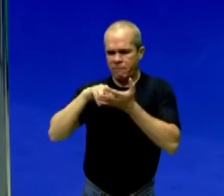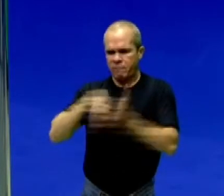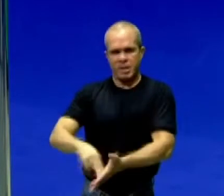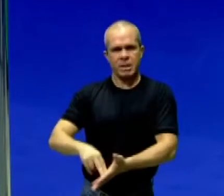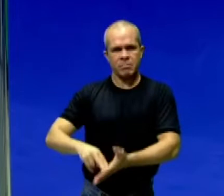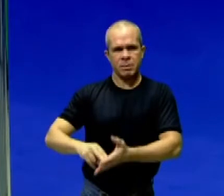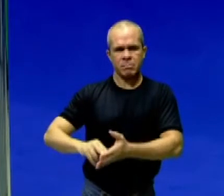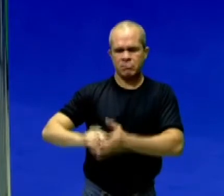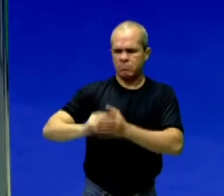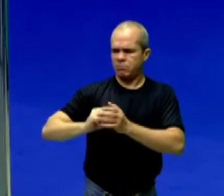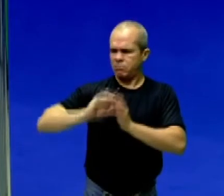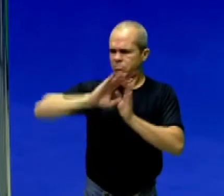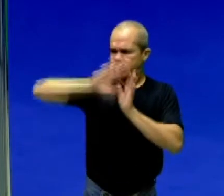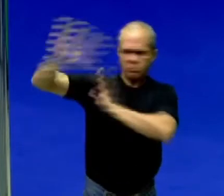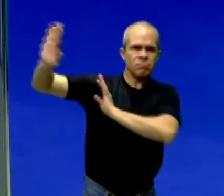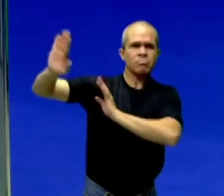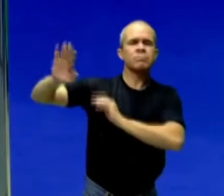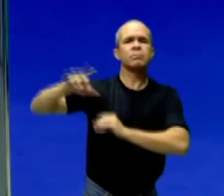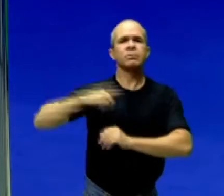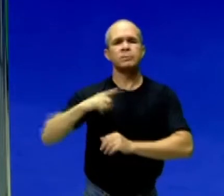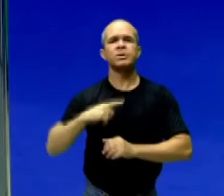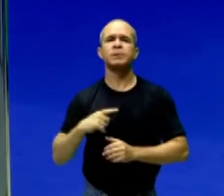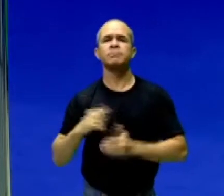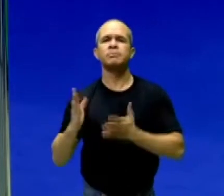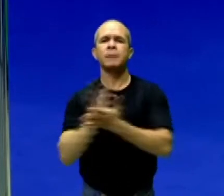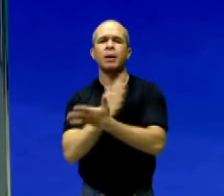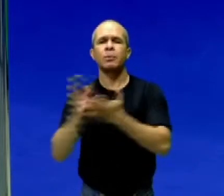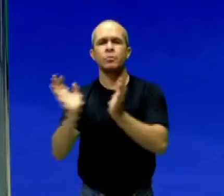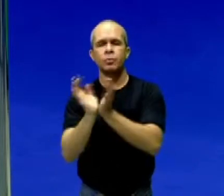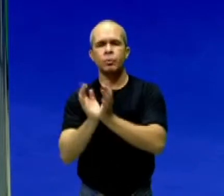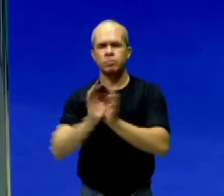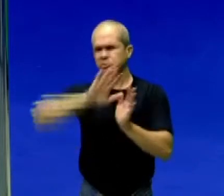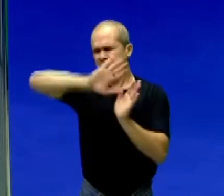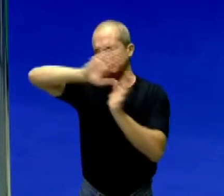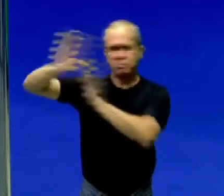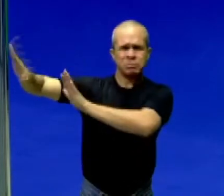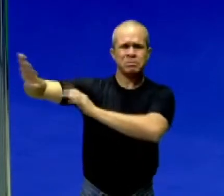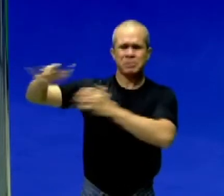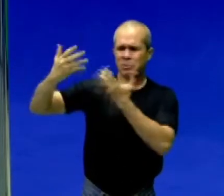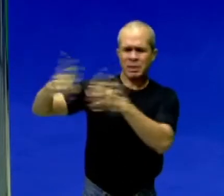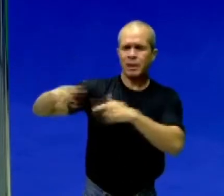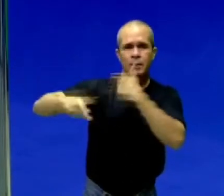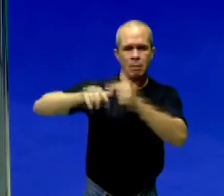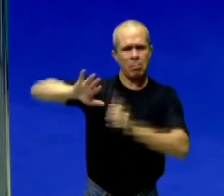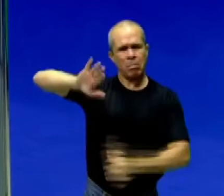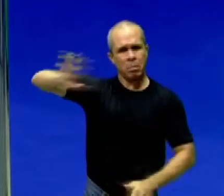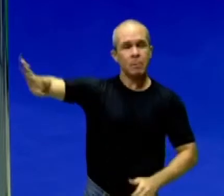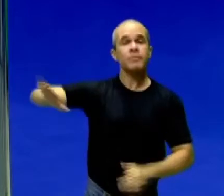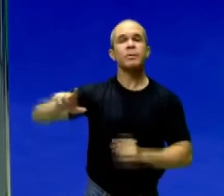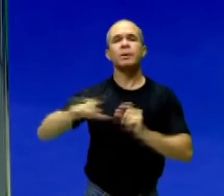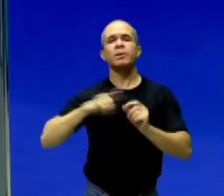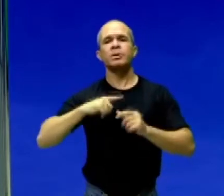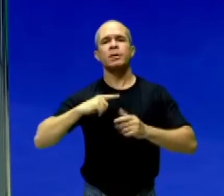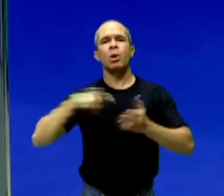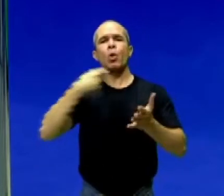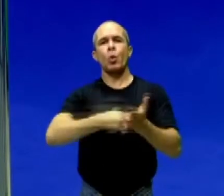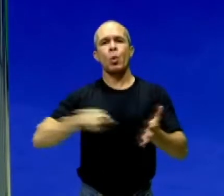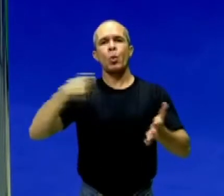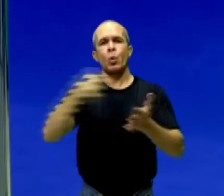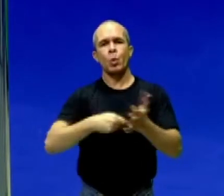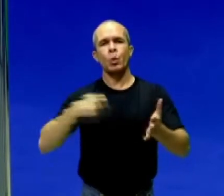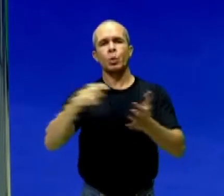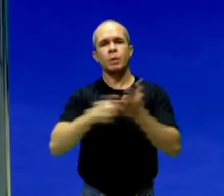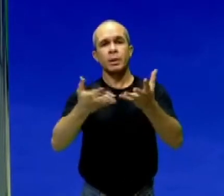maneira com que eles conseguiam. A primeira resistência que nós podemos considerar é que eles lutaram para preservar a sua